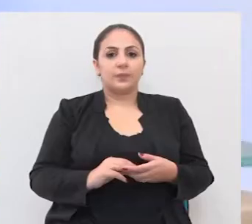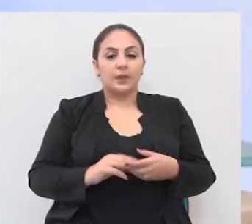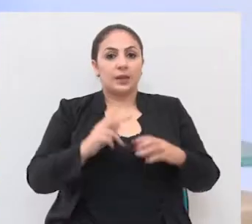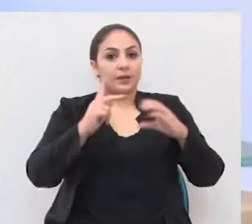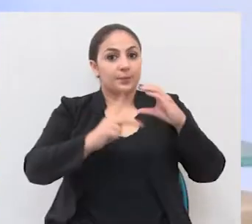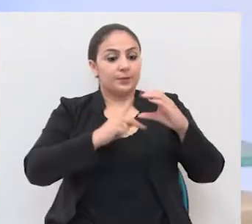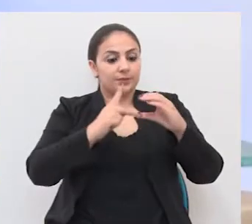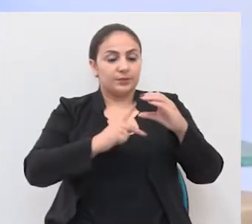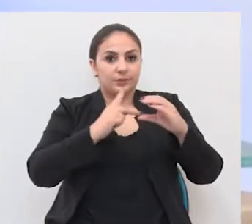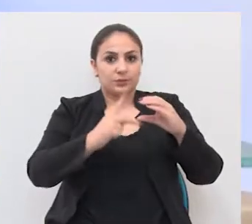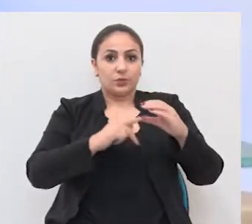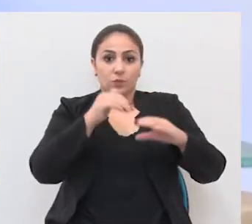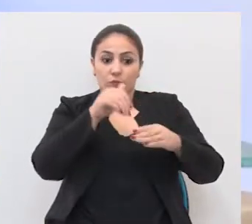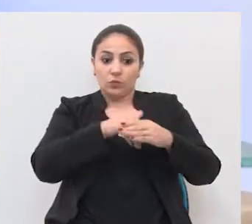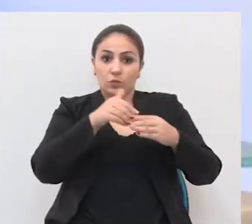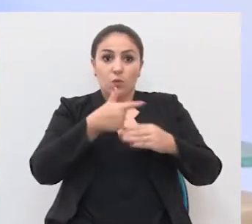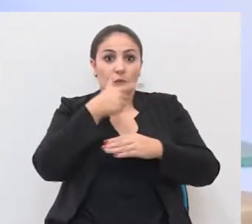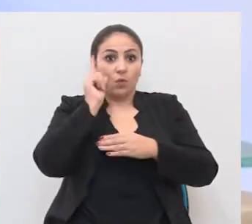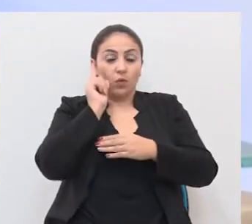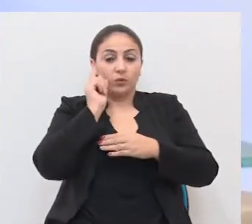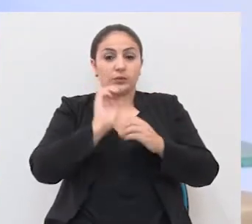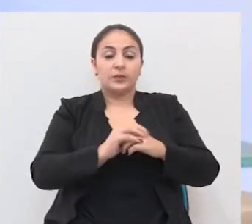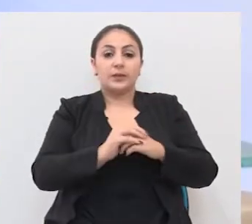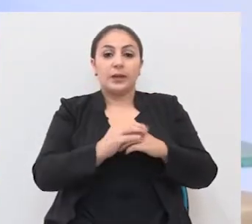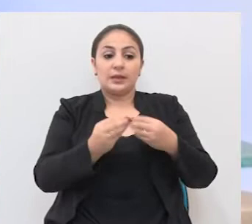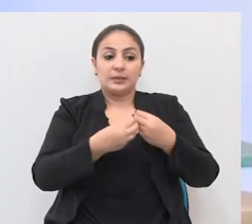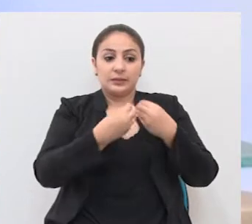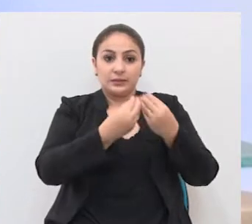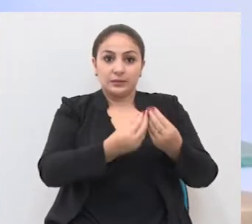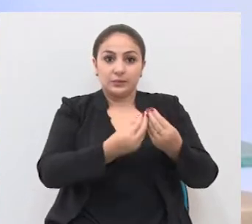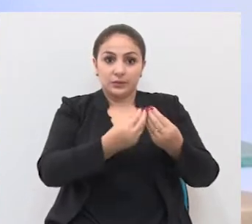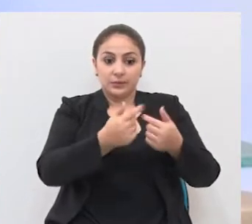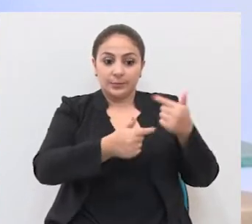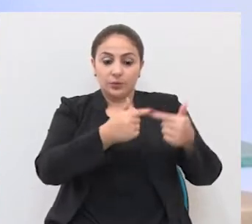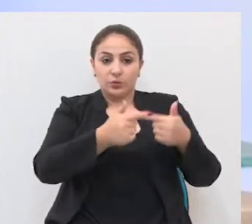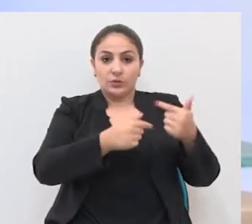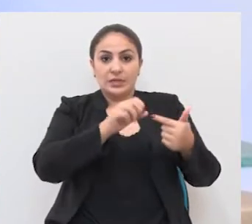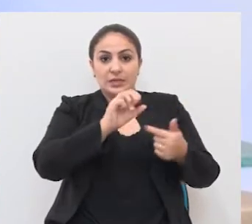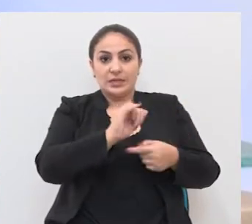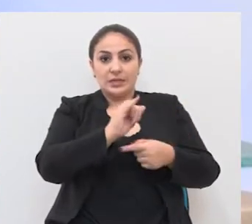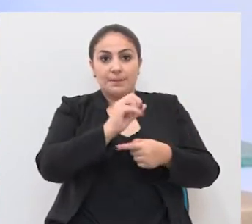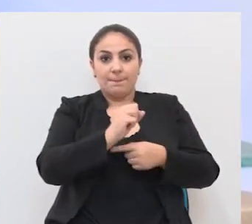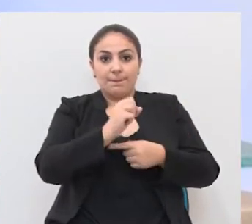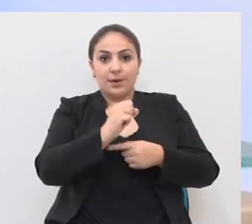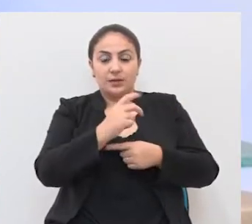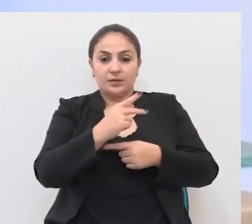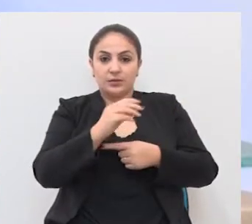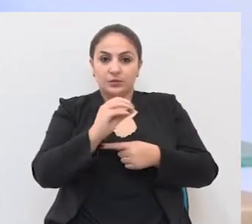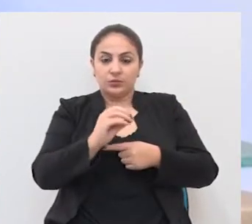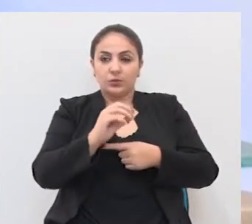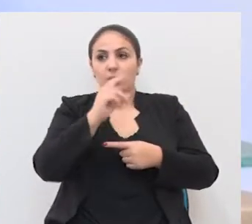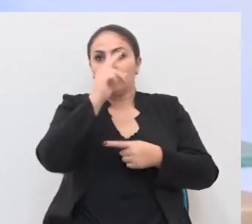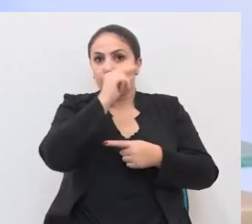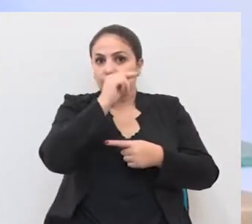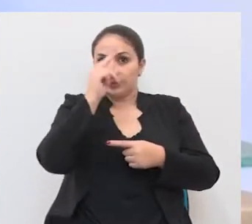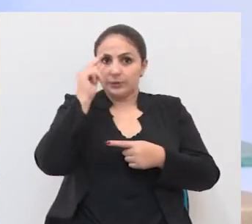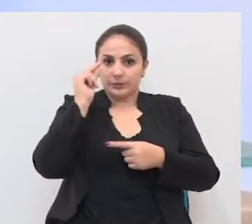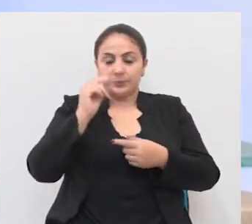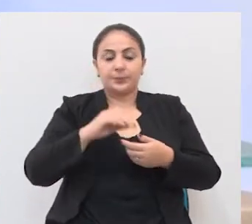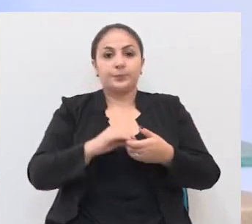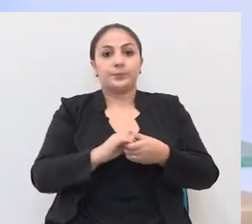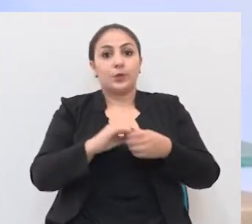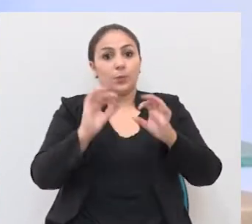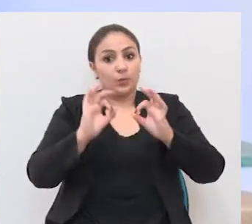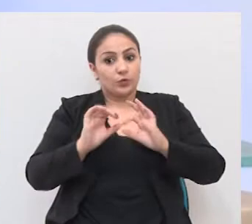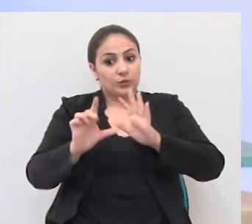A Câmara de Vereadores votou ontem a assedência de um servidor do Ipaço ao Poder Executivo. O projeto de